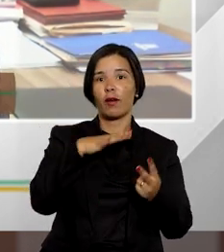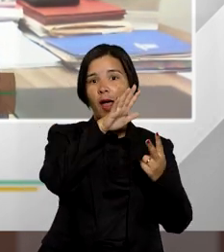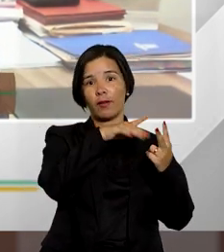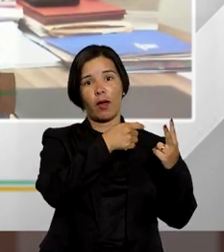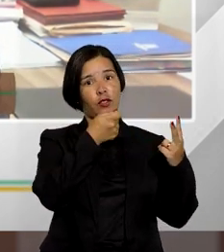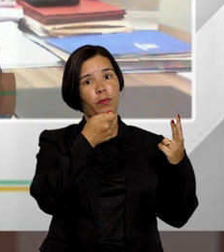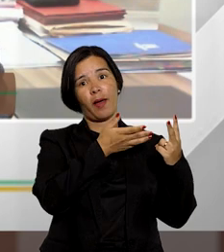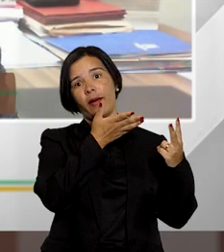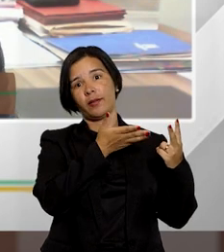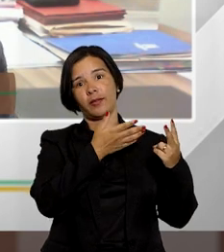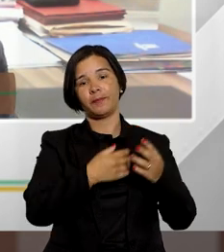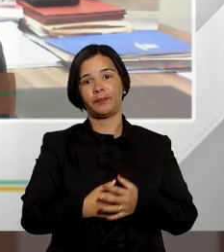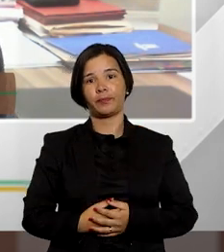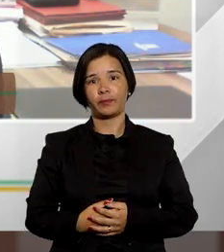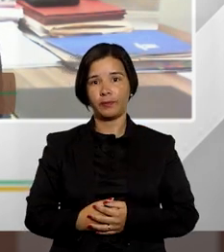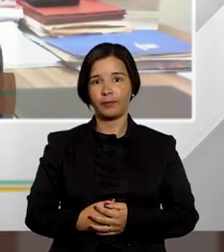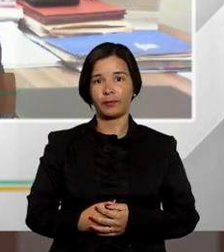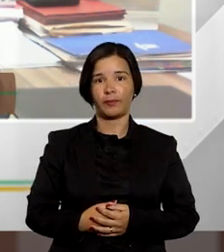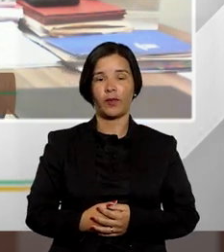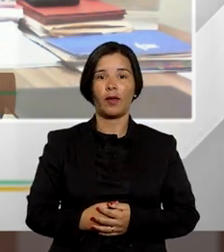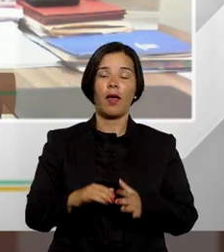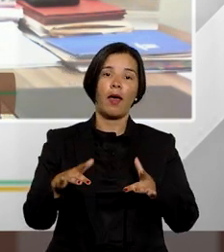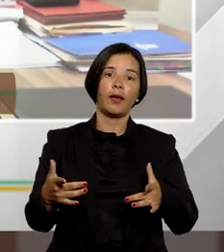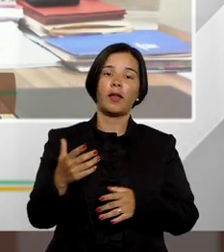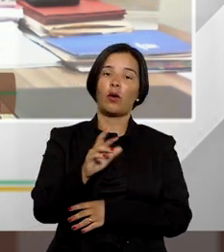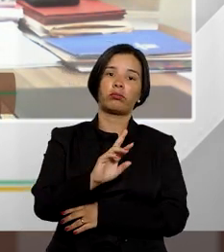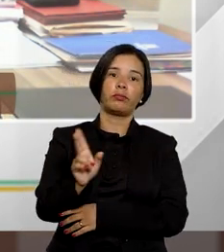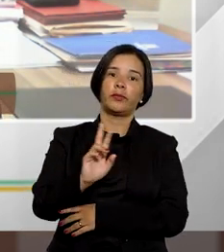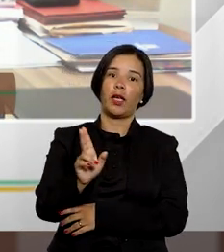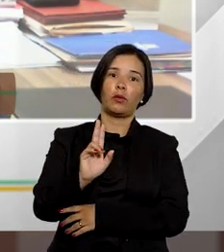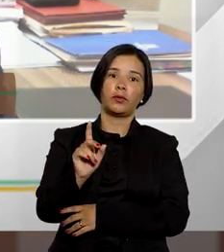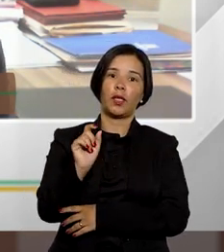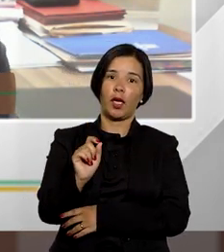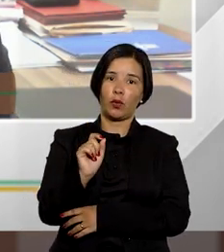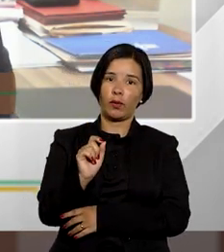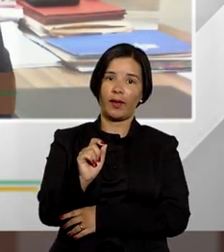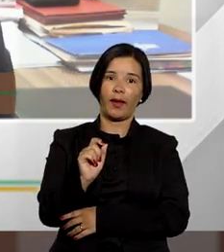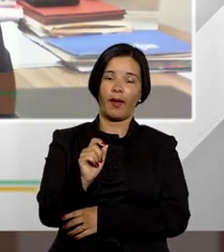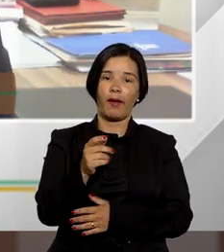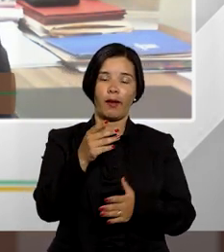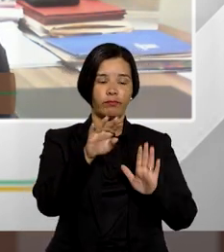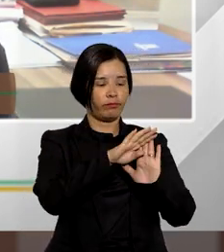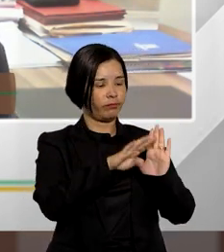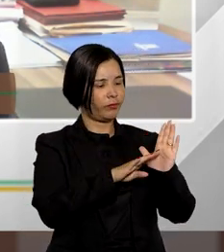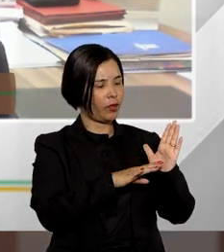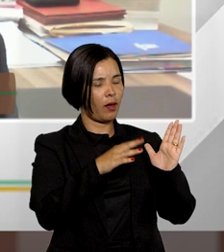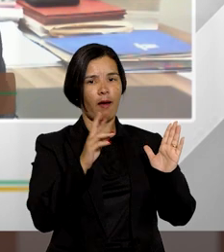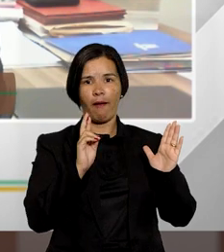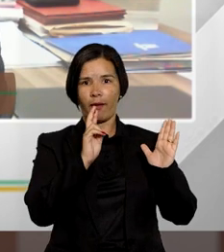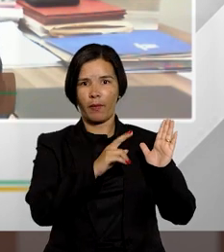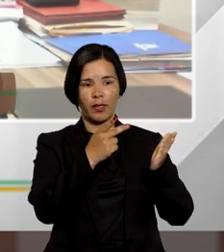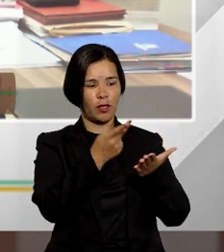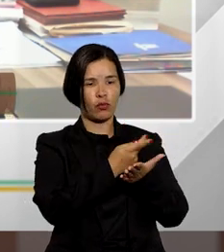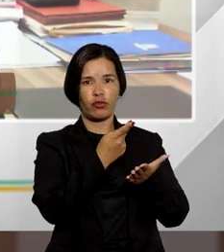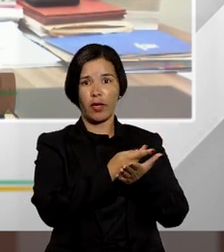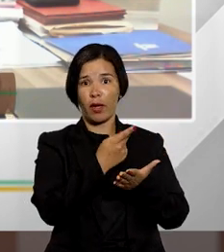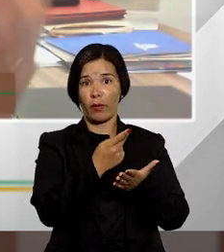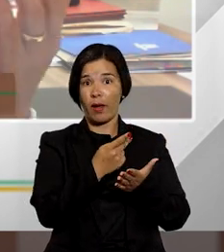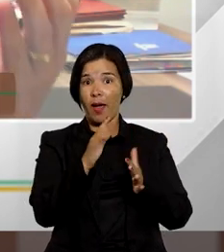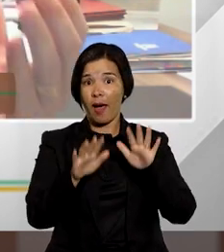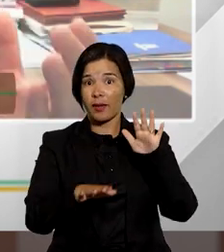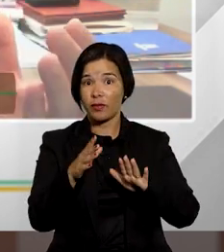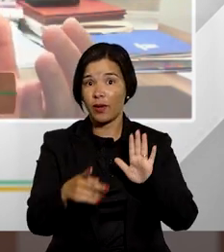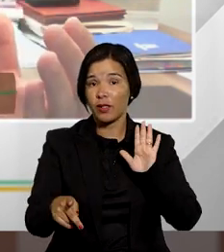não foi sequer atestado pelo cliente ou não há um indício não há nenhuma alegação de legalidade ou mesmo o próprio